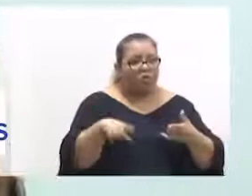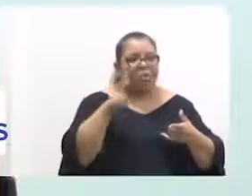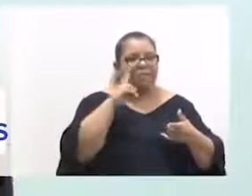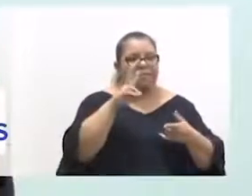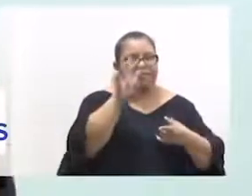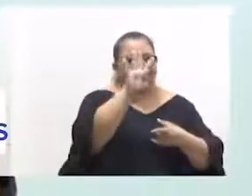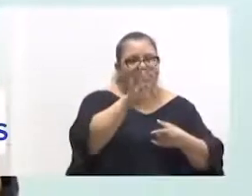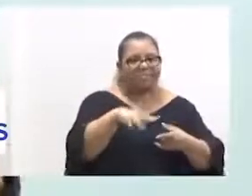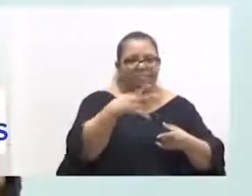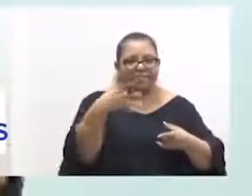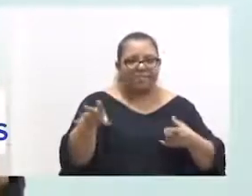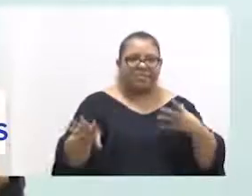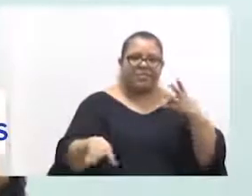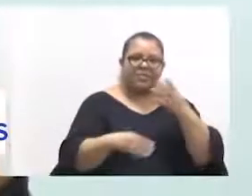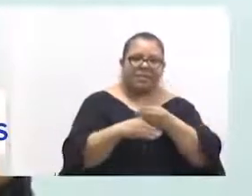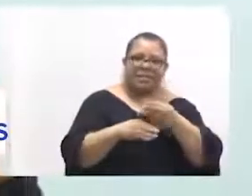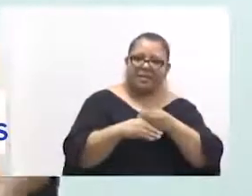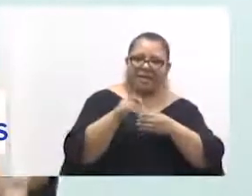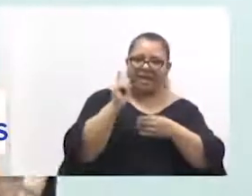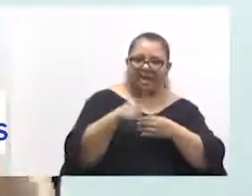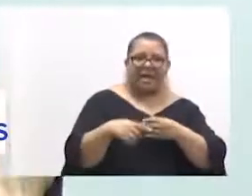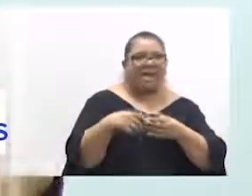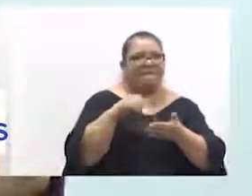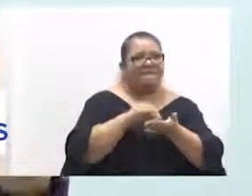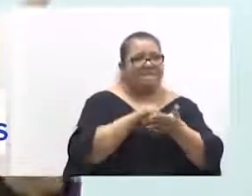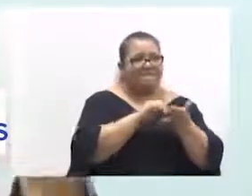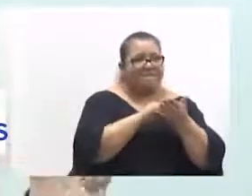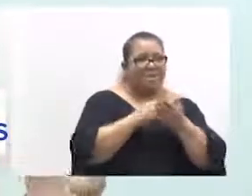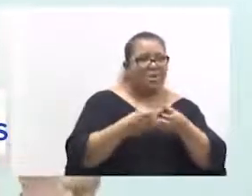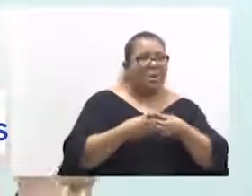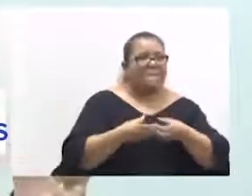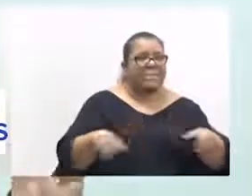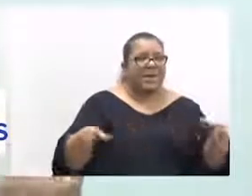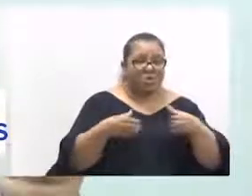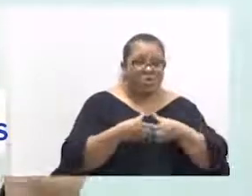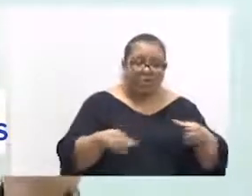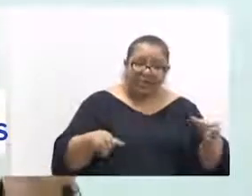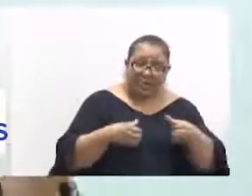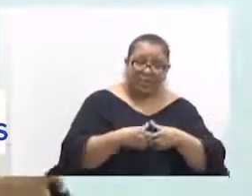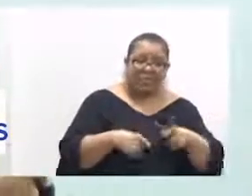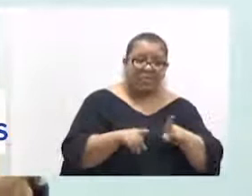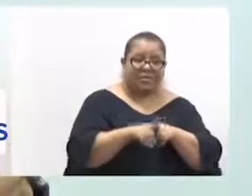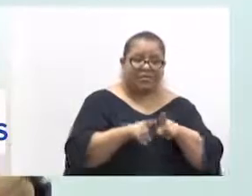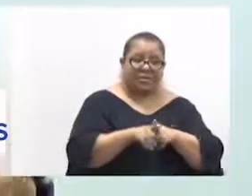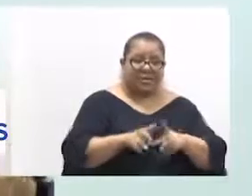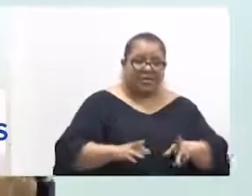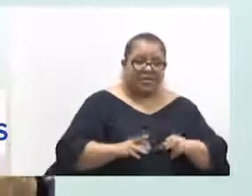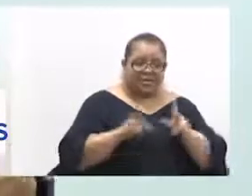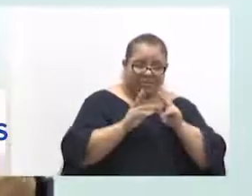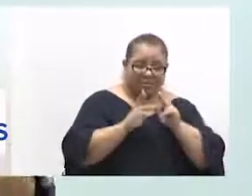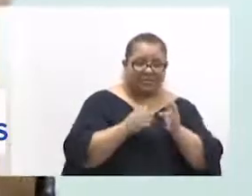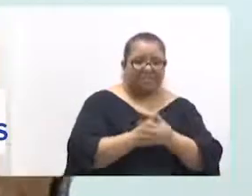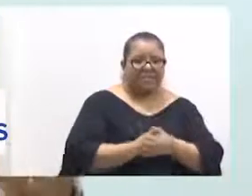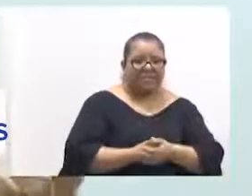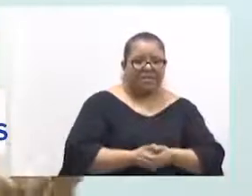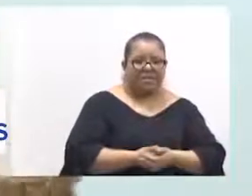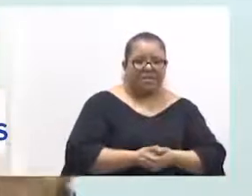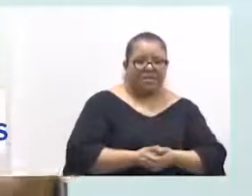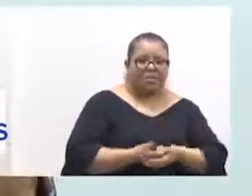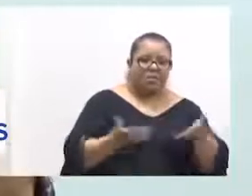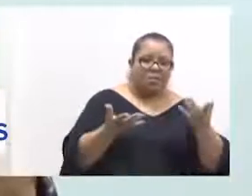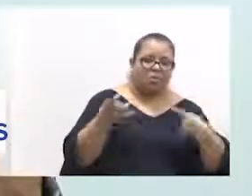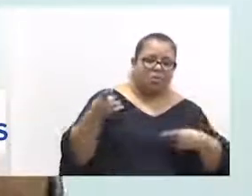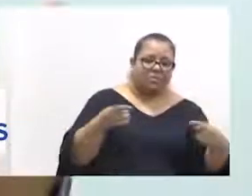complementar a tabela SUS, porque essa defasagem prejudica muito o tratamento. E debater